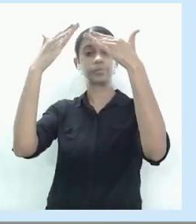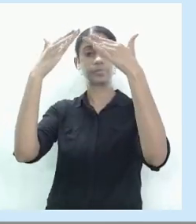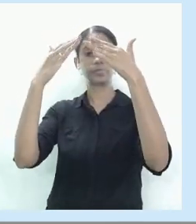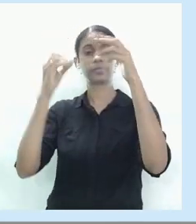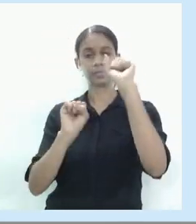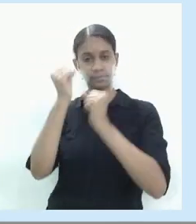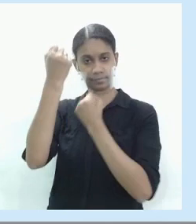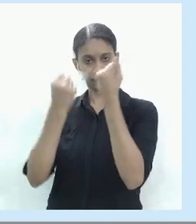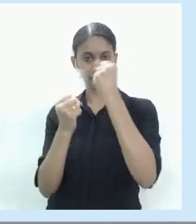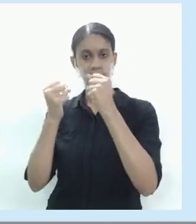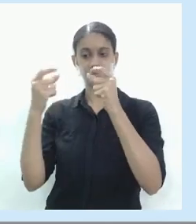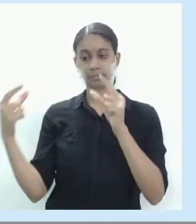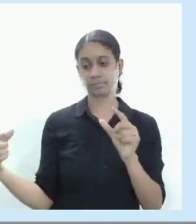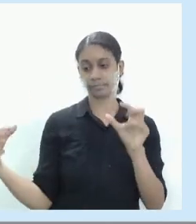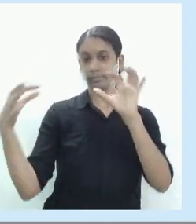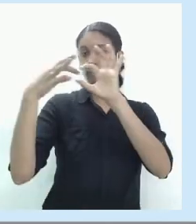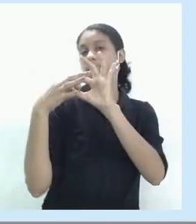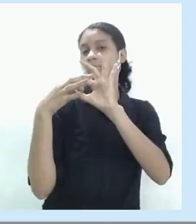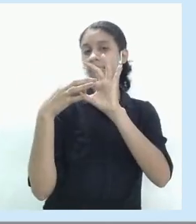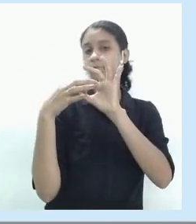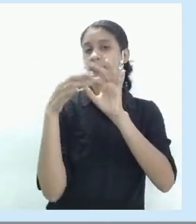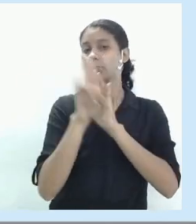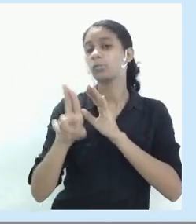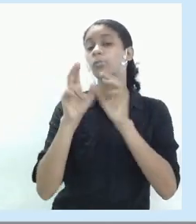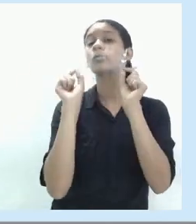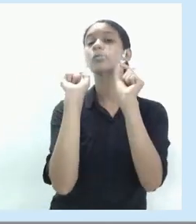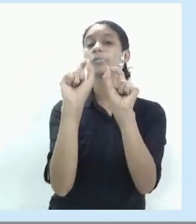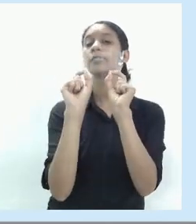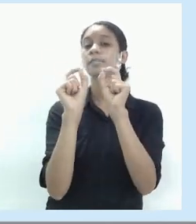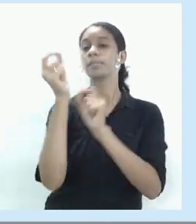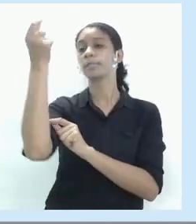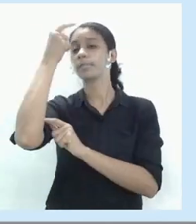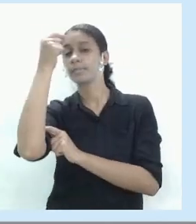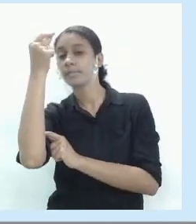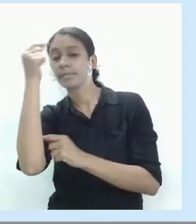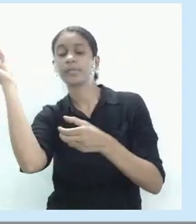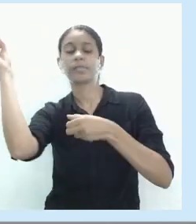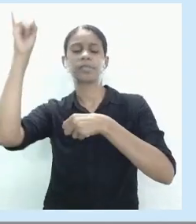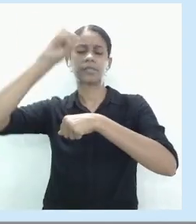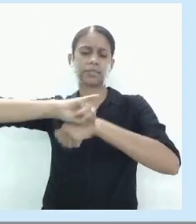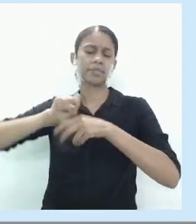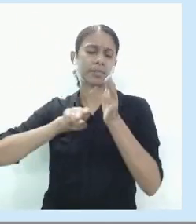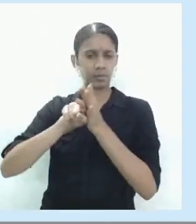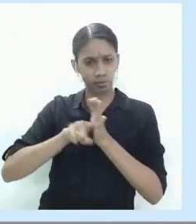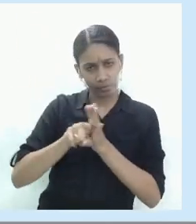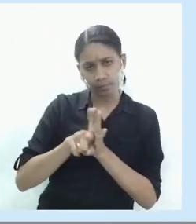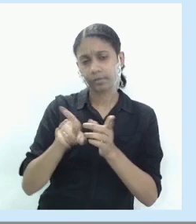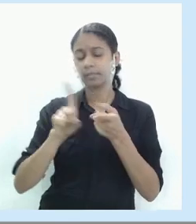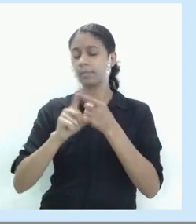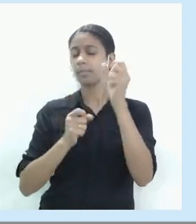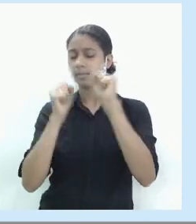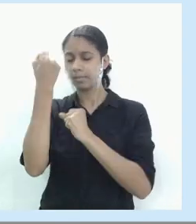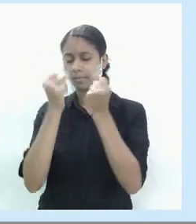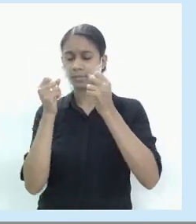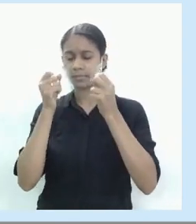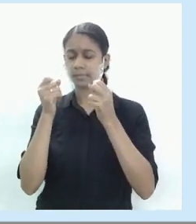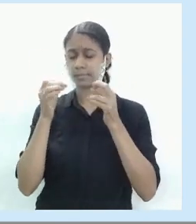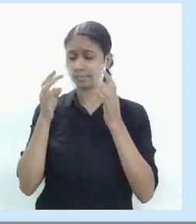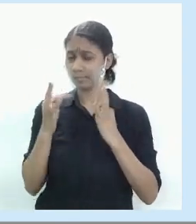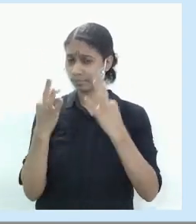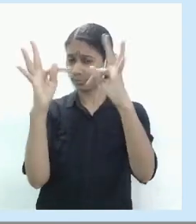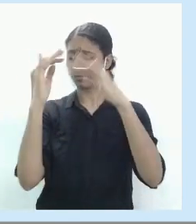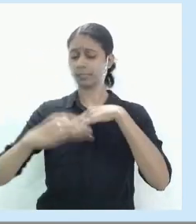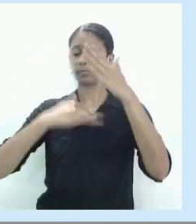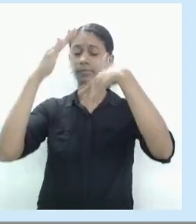está alinhada a universidades, a cintos de pesquisas, a empresas de alta tecnologia para